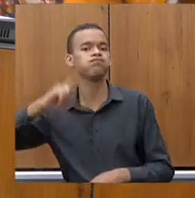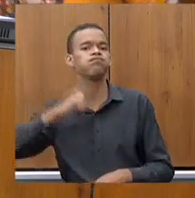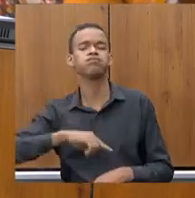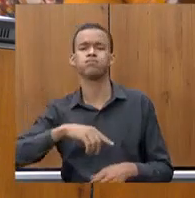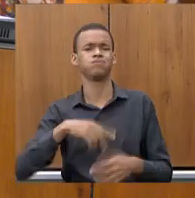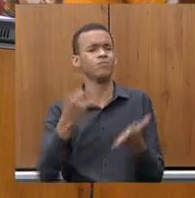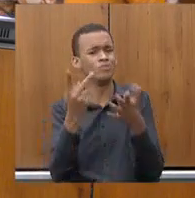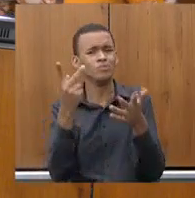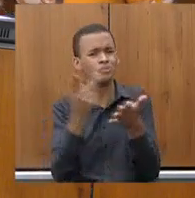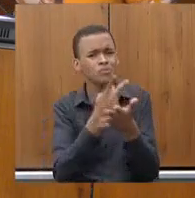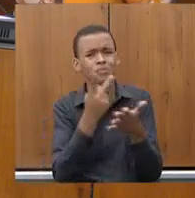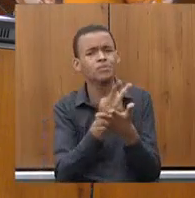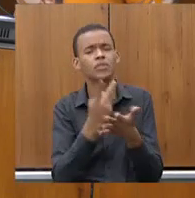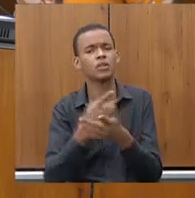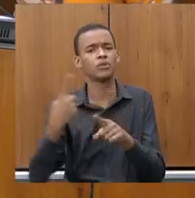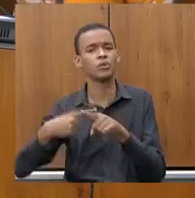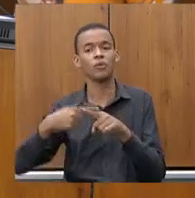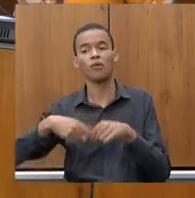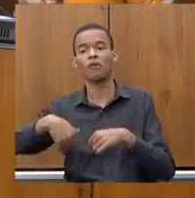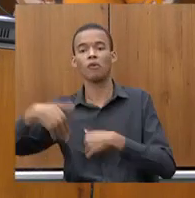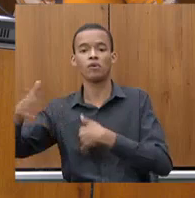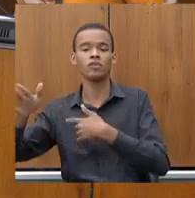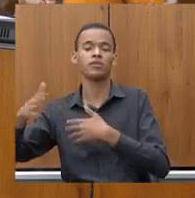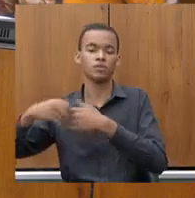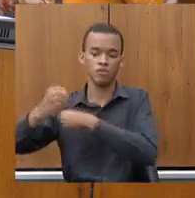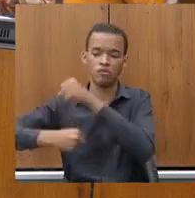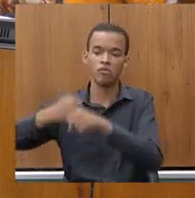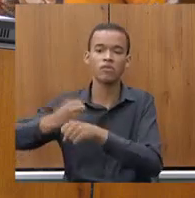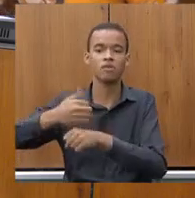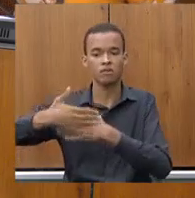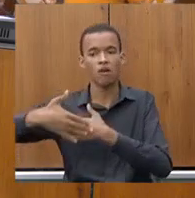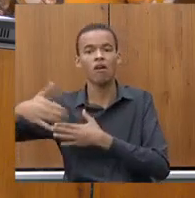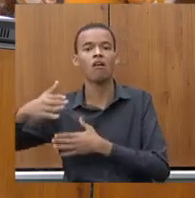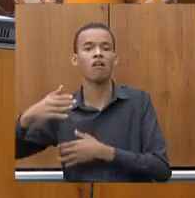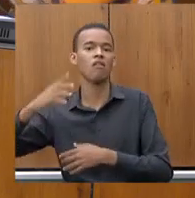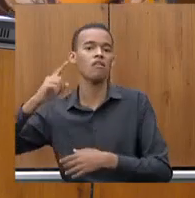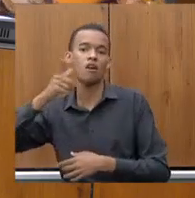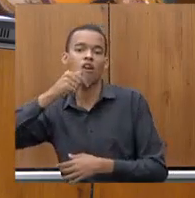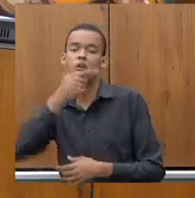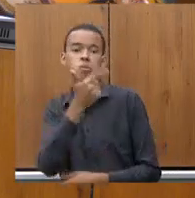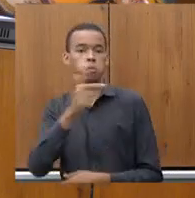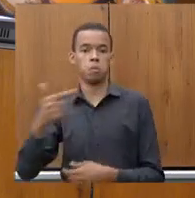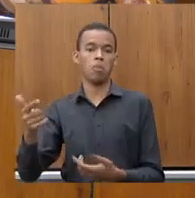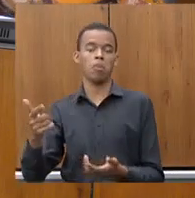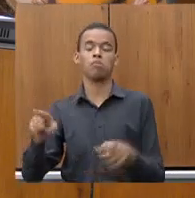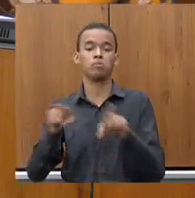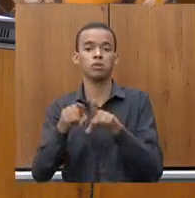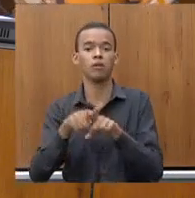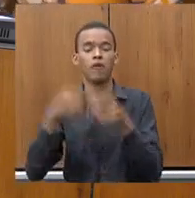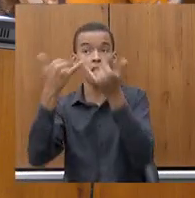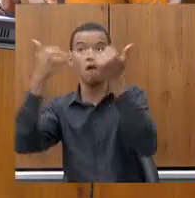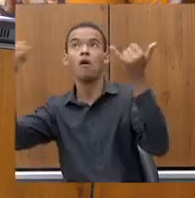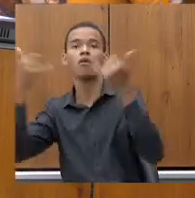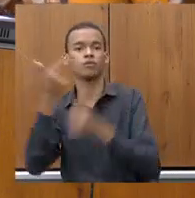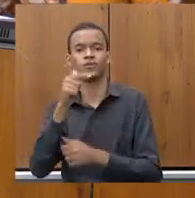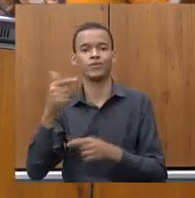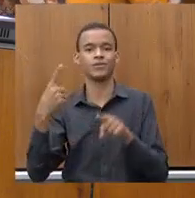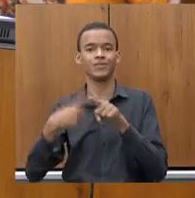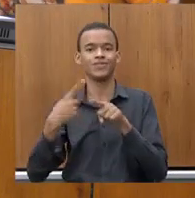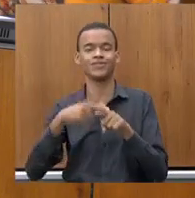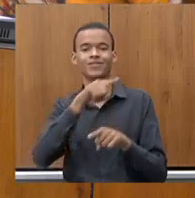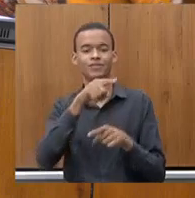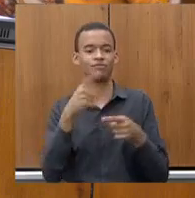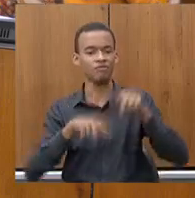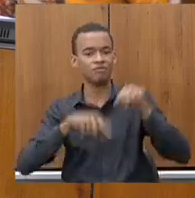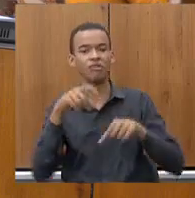água esse ano, ou vai estourar em algum lugar a rede elétrica e como está sendo sucata que os terceirizados estão trabalhando, não